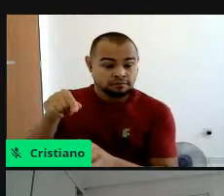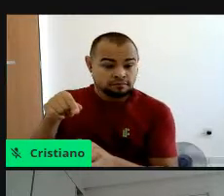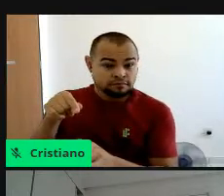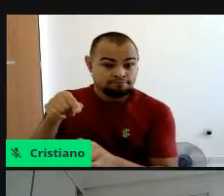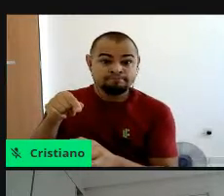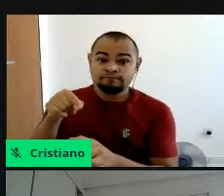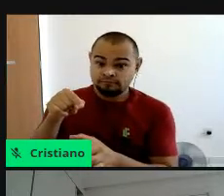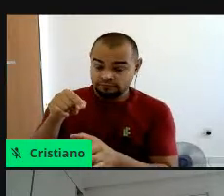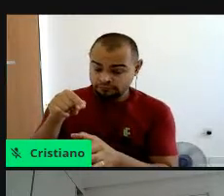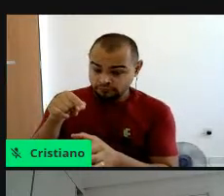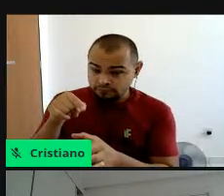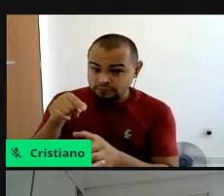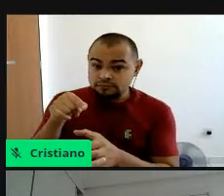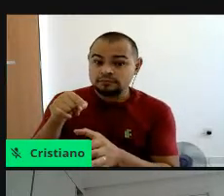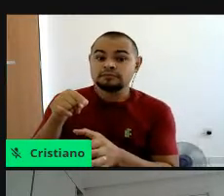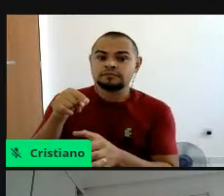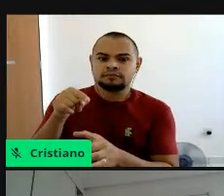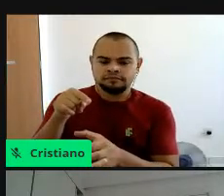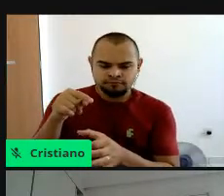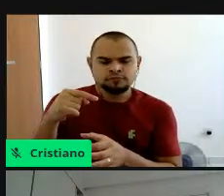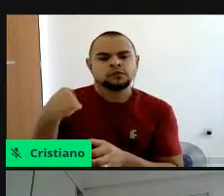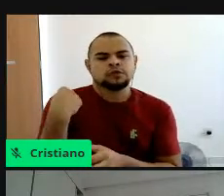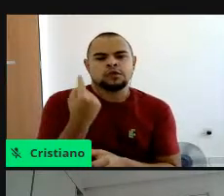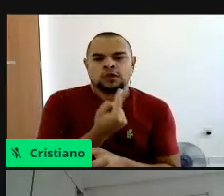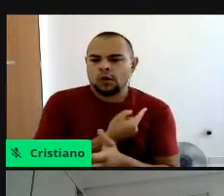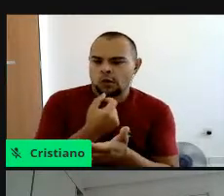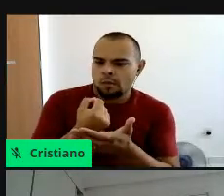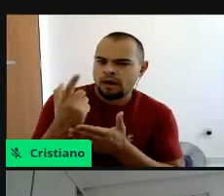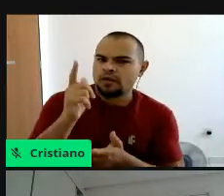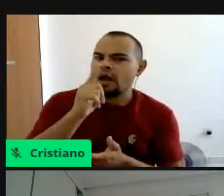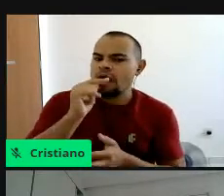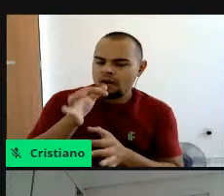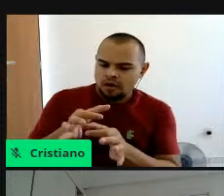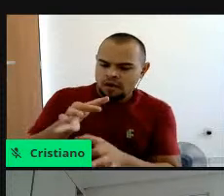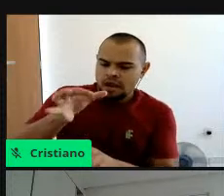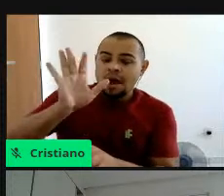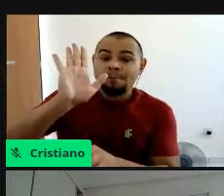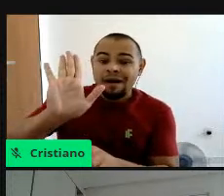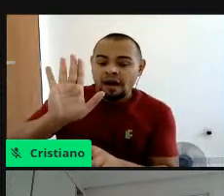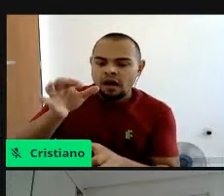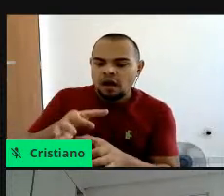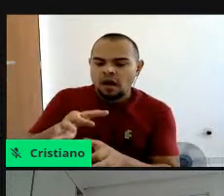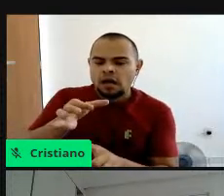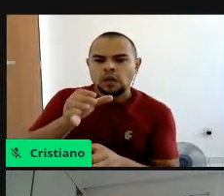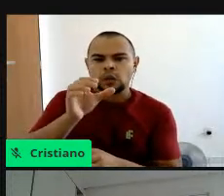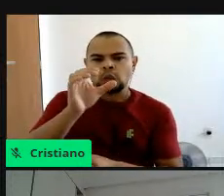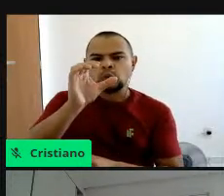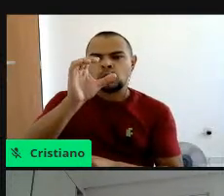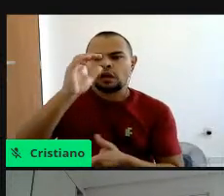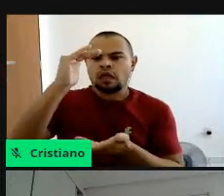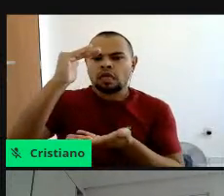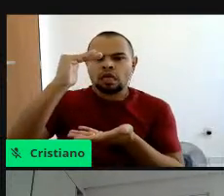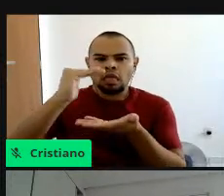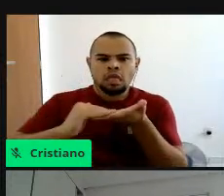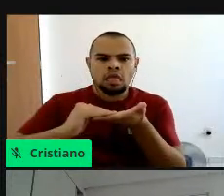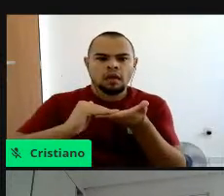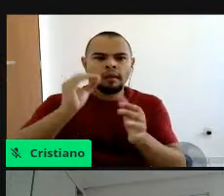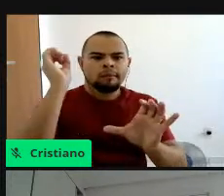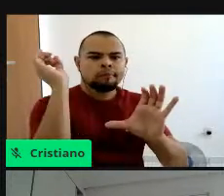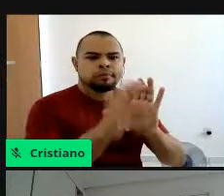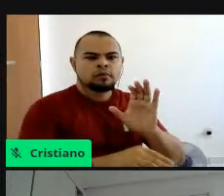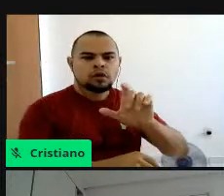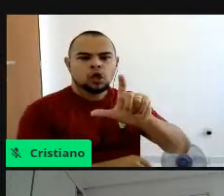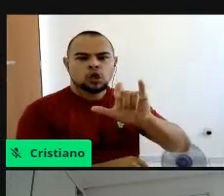então, ali, né, a gente está consumindo a água, mas a gente está gerando aquela embalagem plástica, né, uma